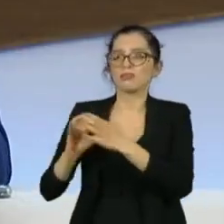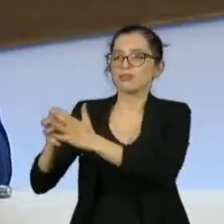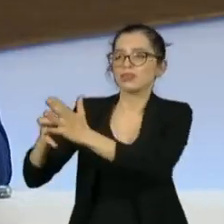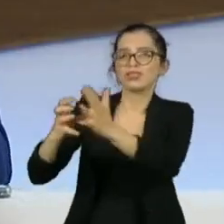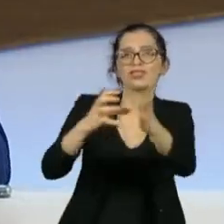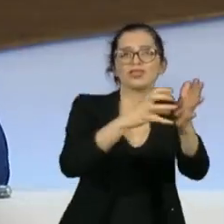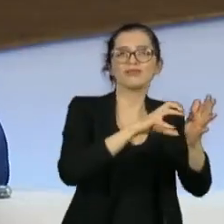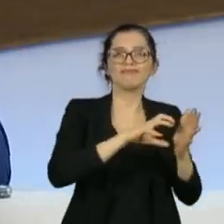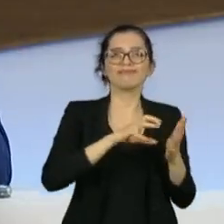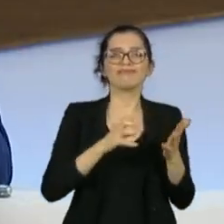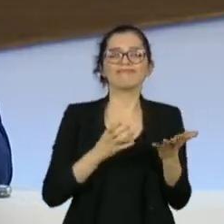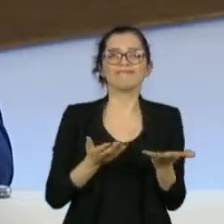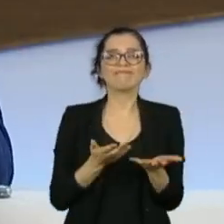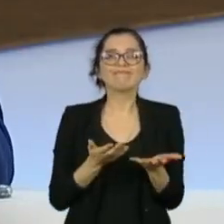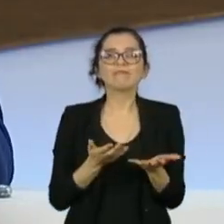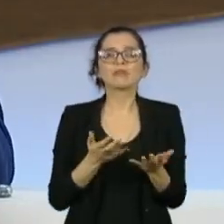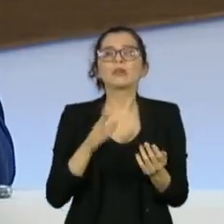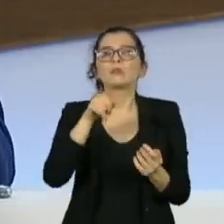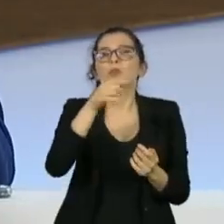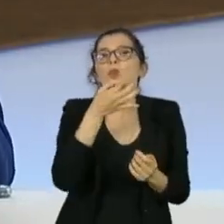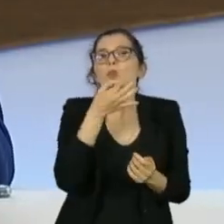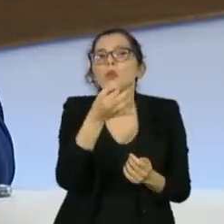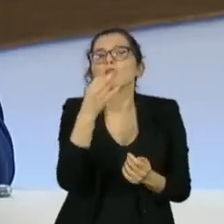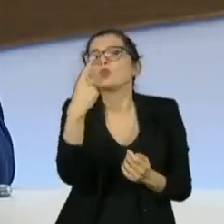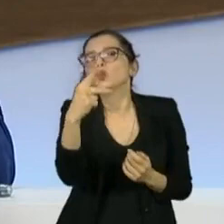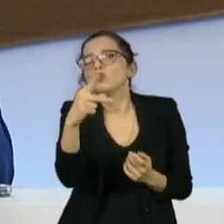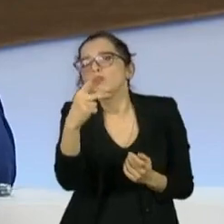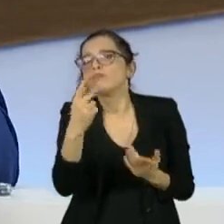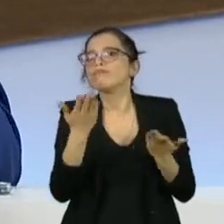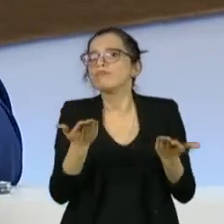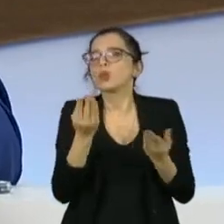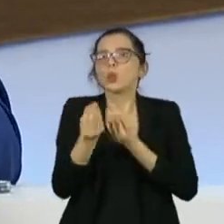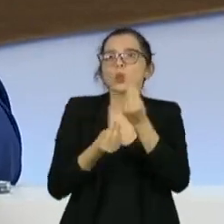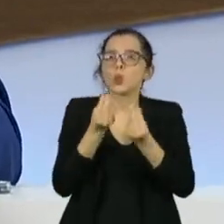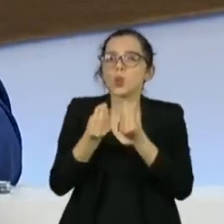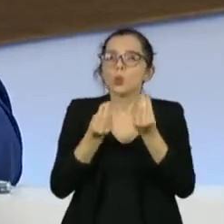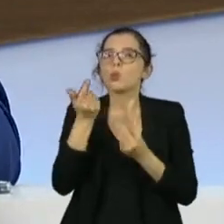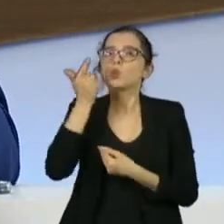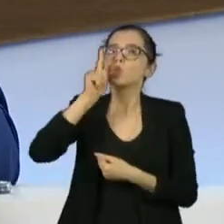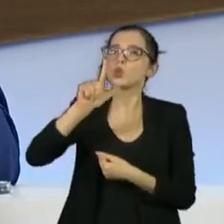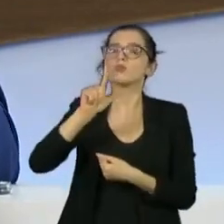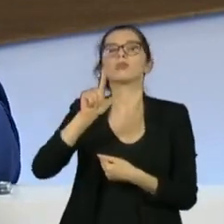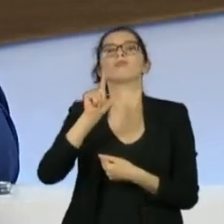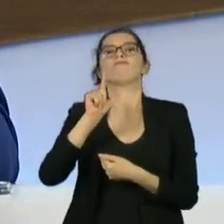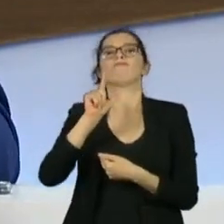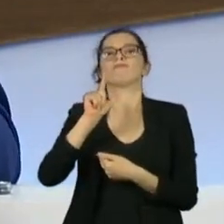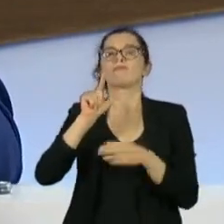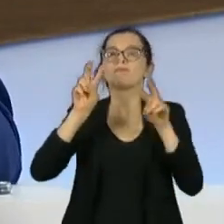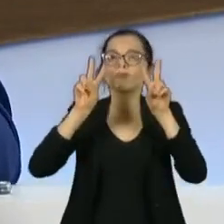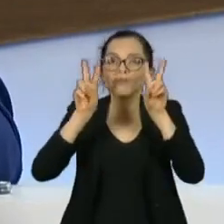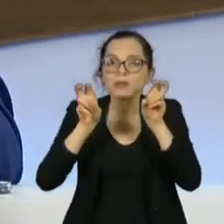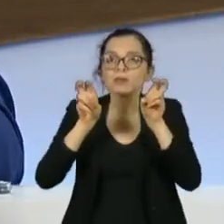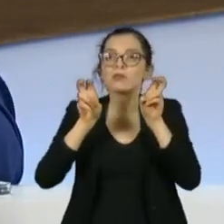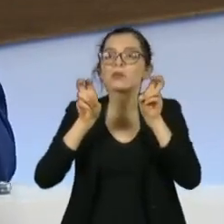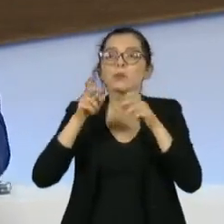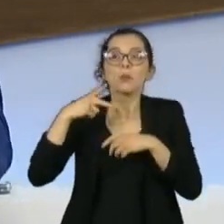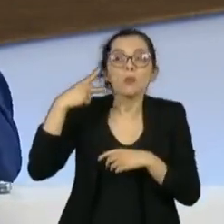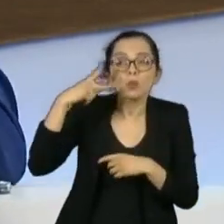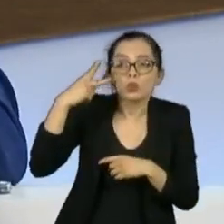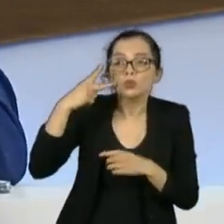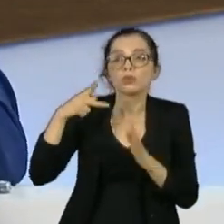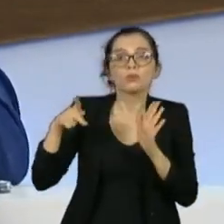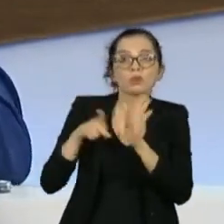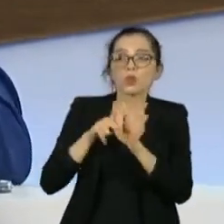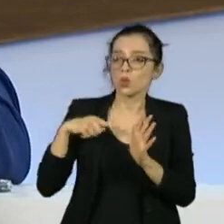seria para você uma plataforma que conseguisse minimamente fazer com que a gente conseguisse pautar a política e não ser pautados ou ficar a reboque das conveniências,